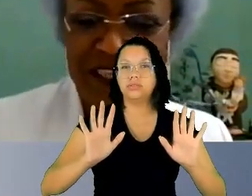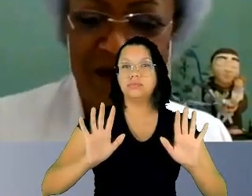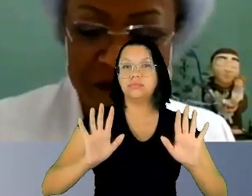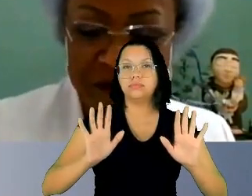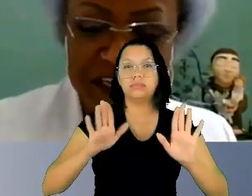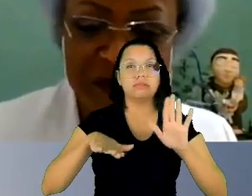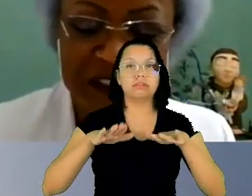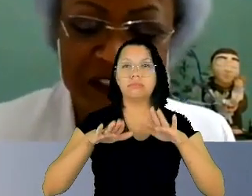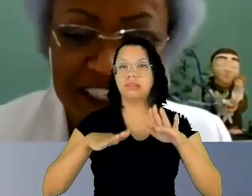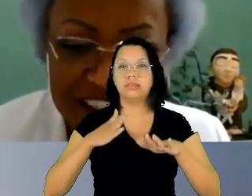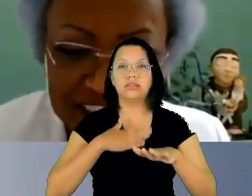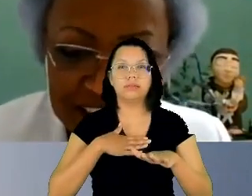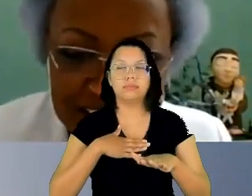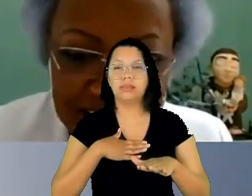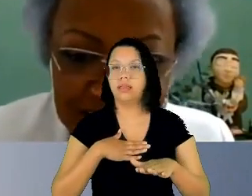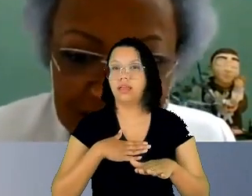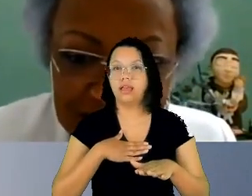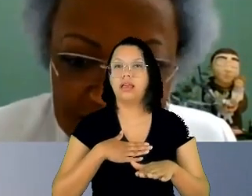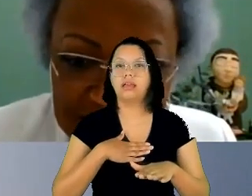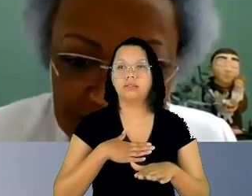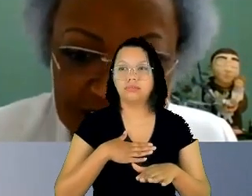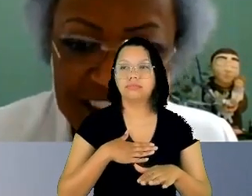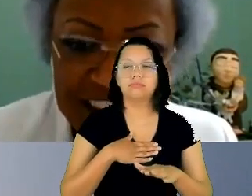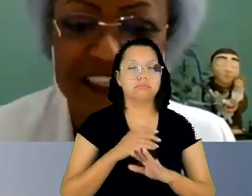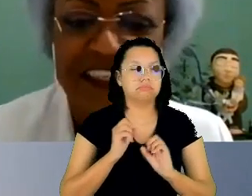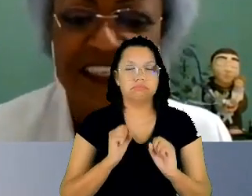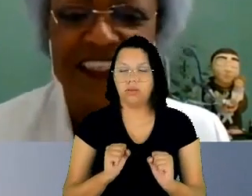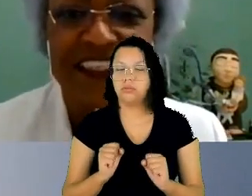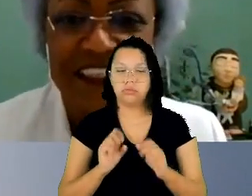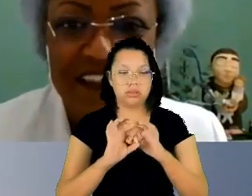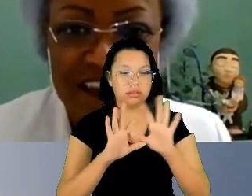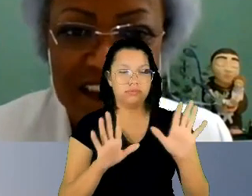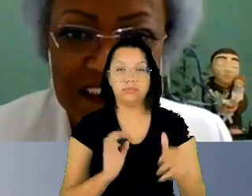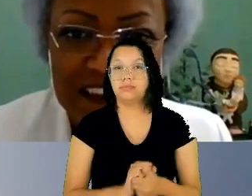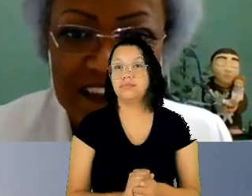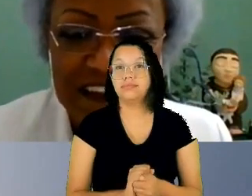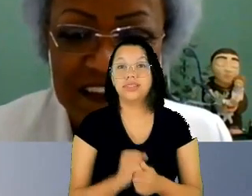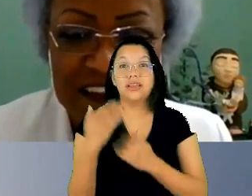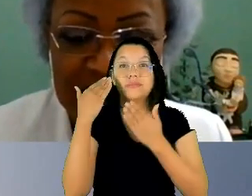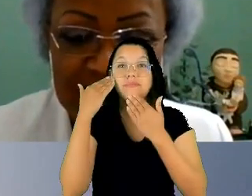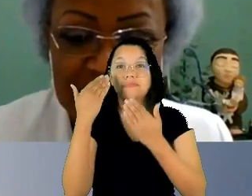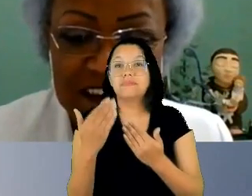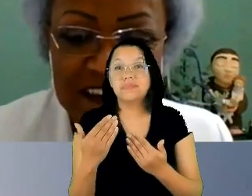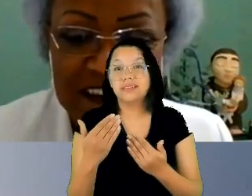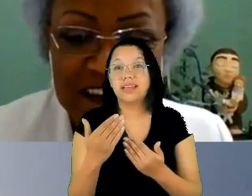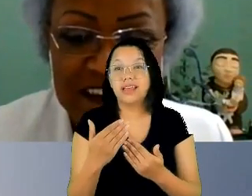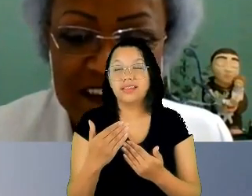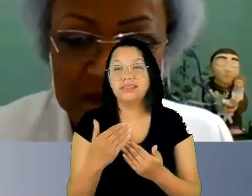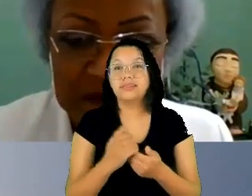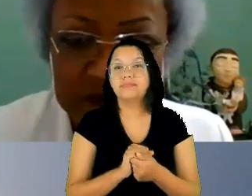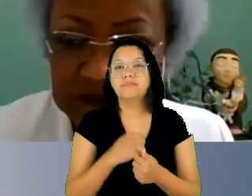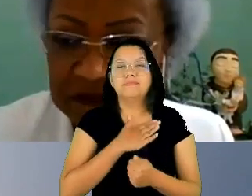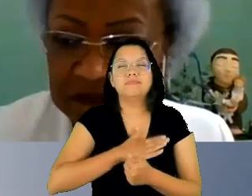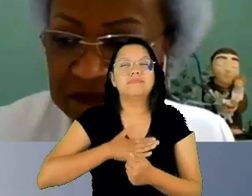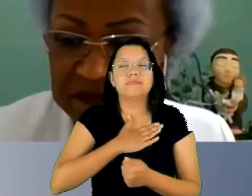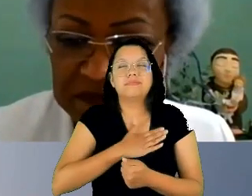veiculação pode responder muito obrigada doutora Tani que prazer escutá-la e conhecer